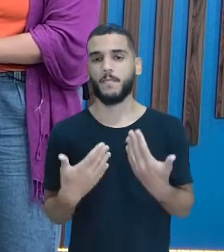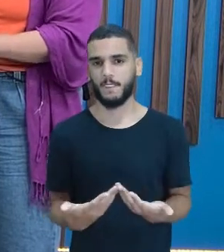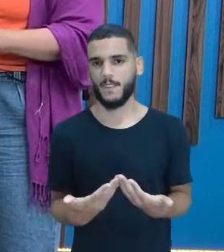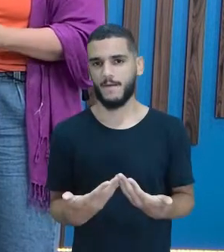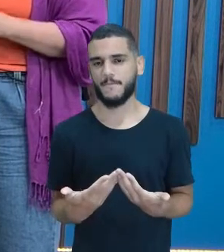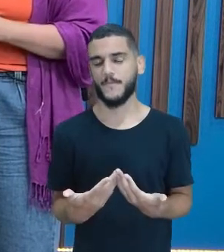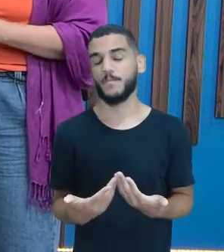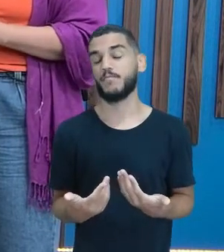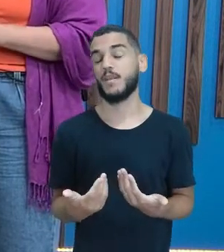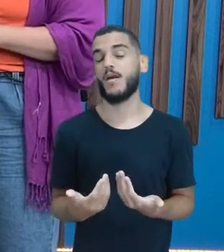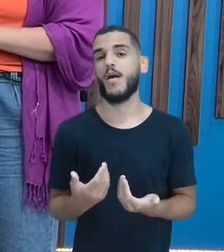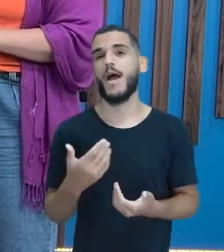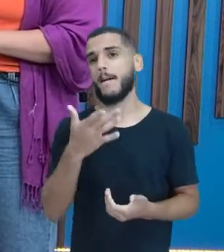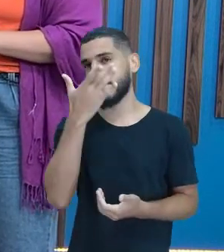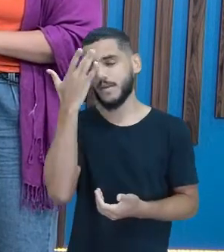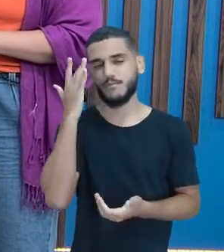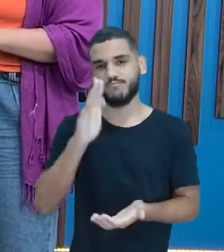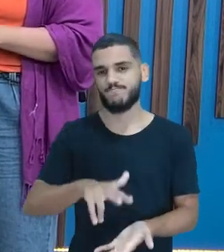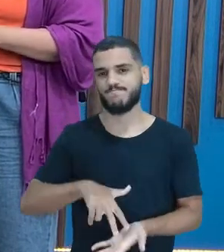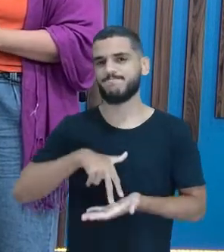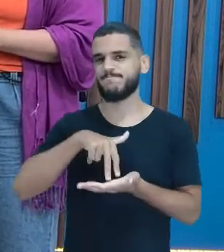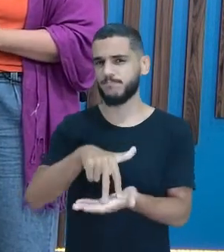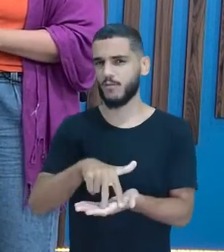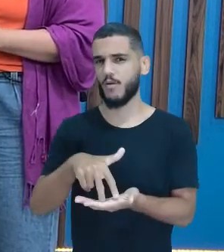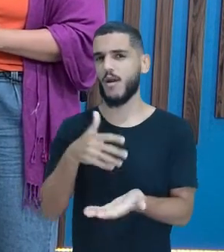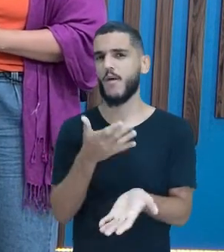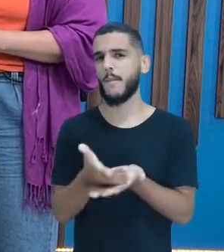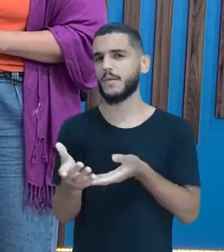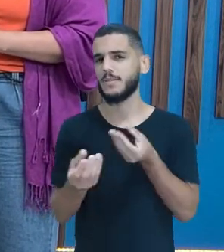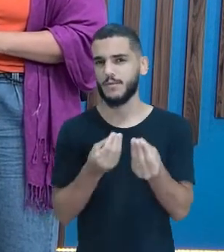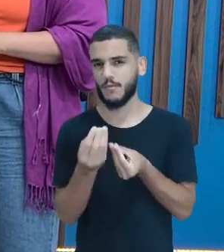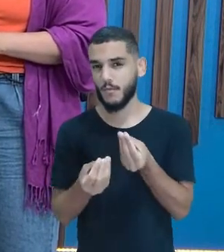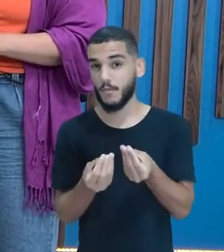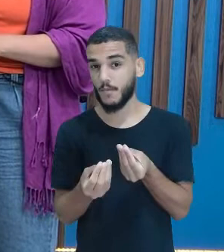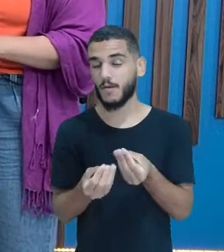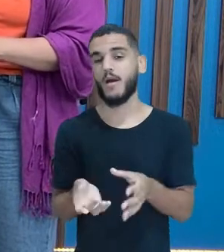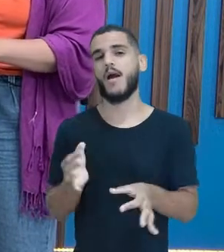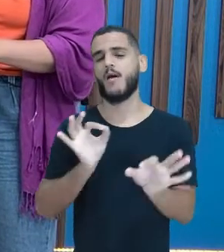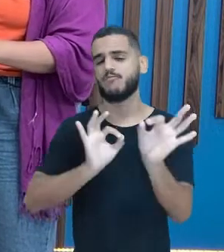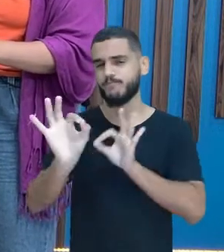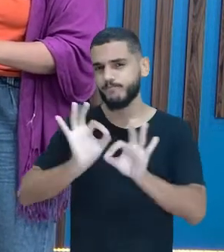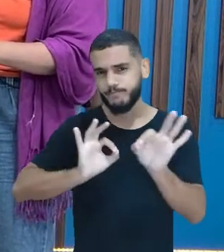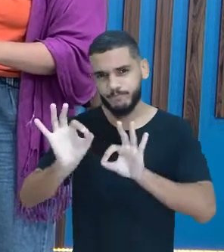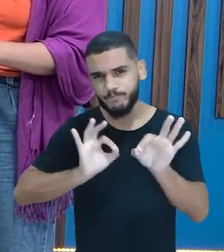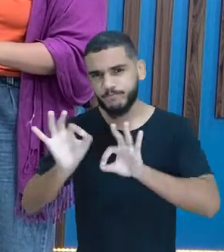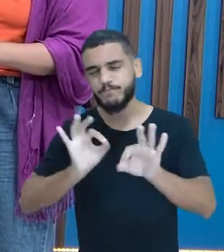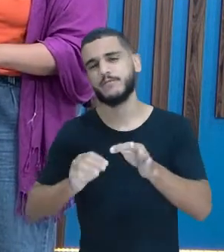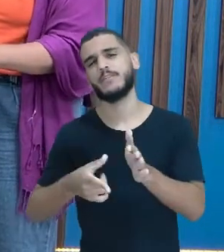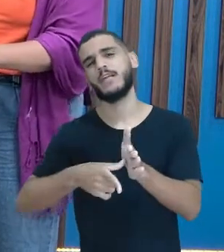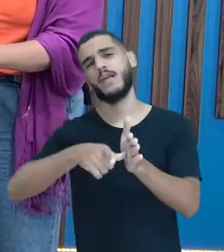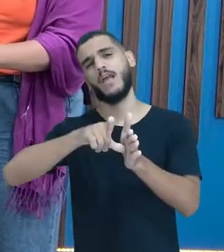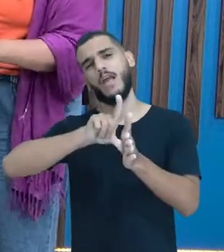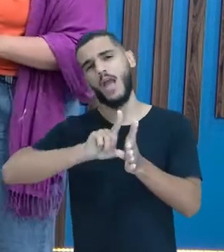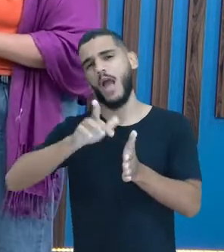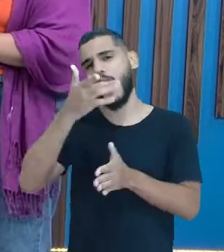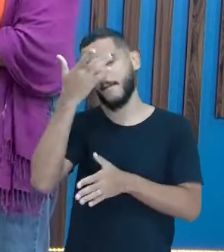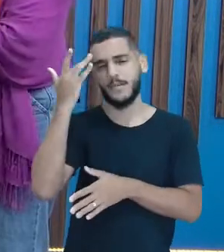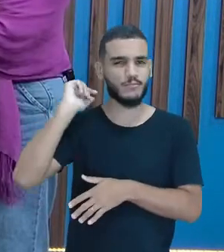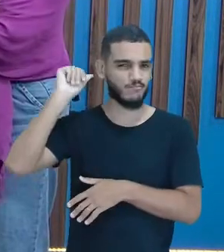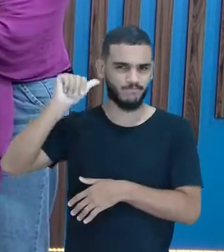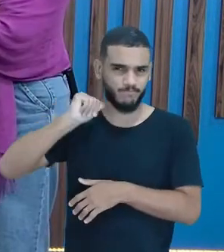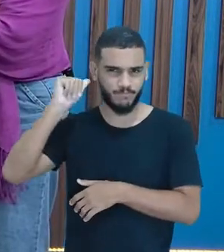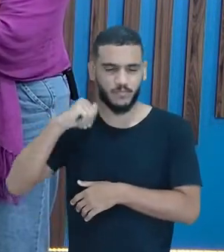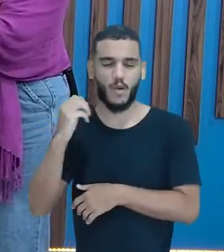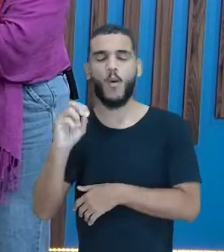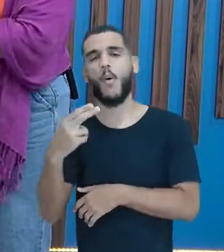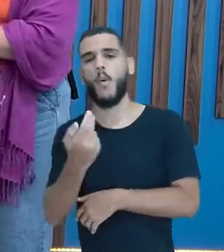O fazer teatral, ele começa com a preparação, tá? Do ator ou do